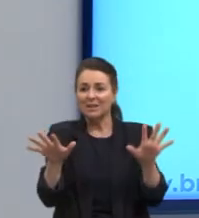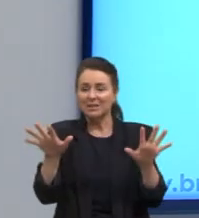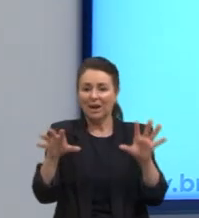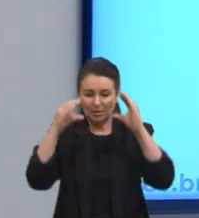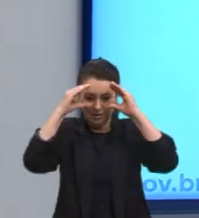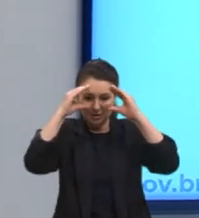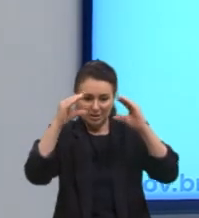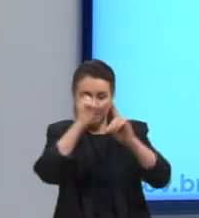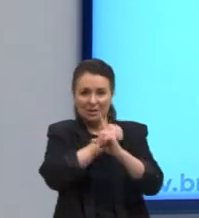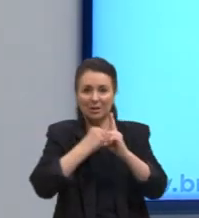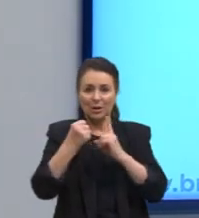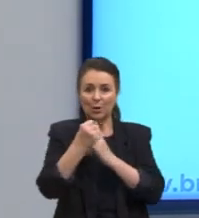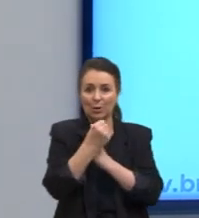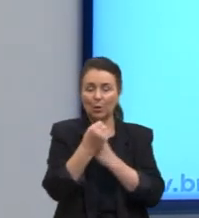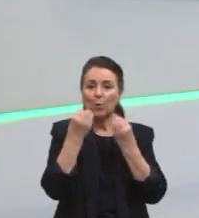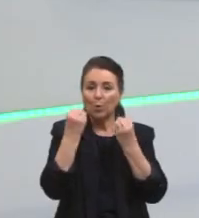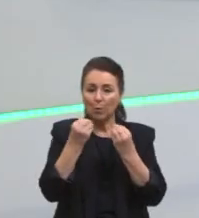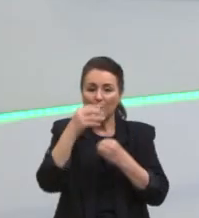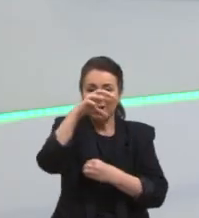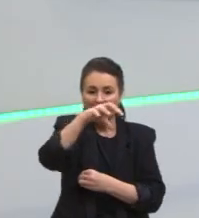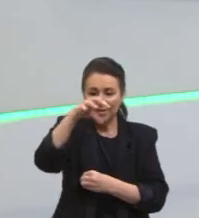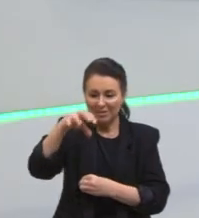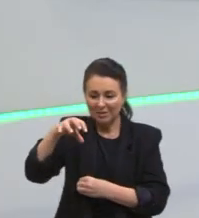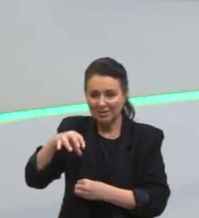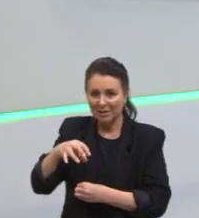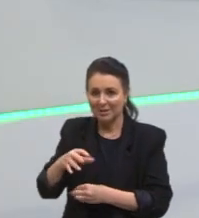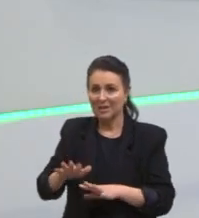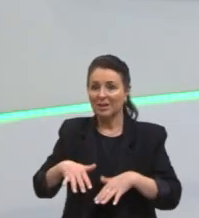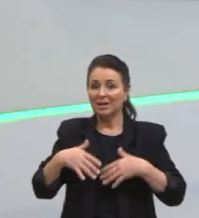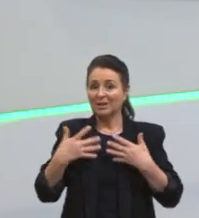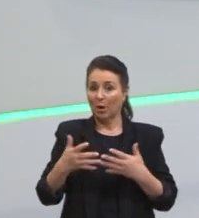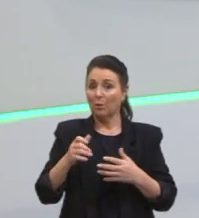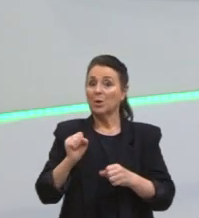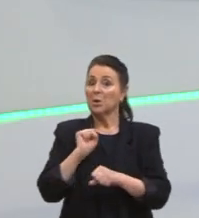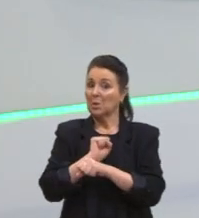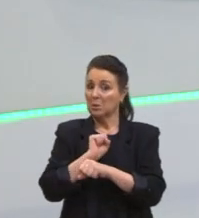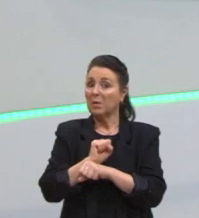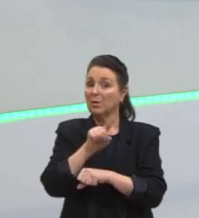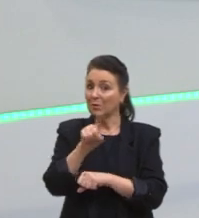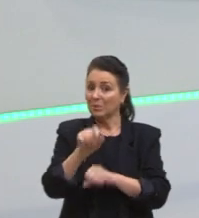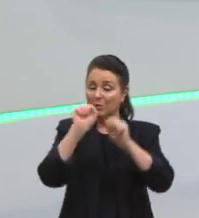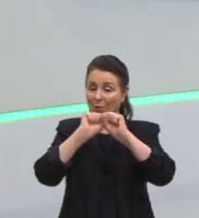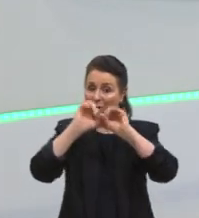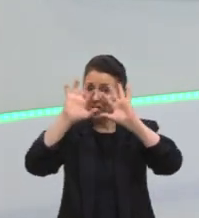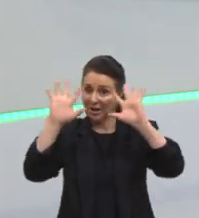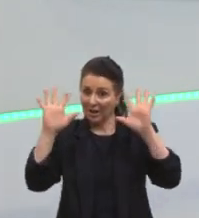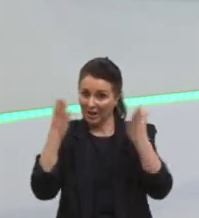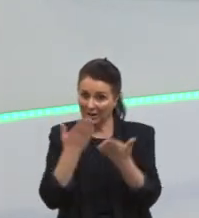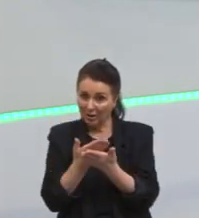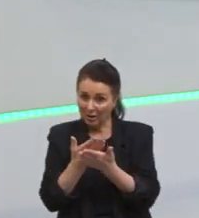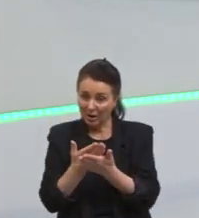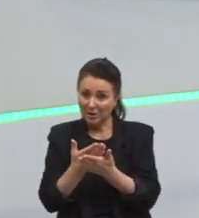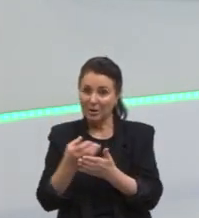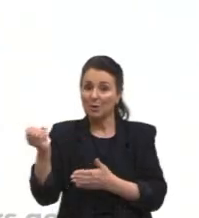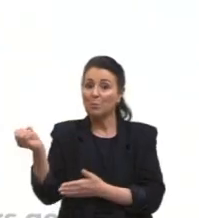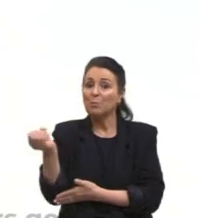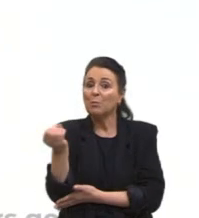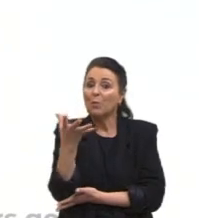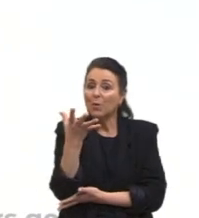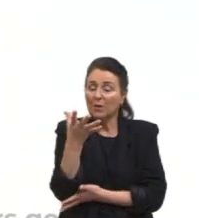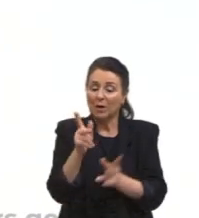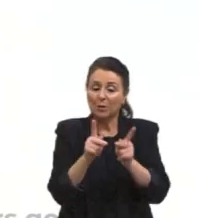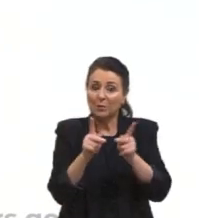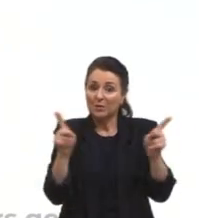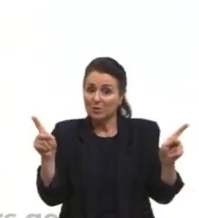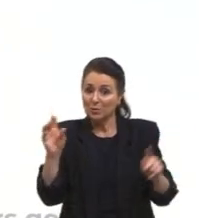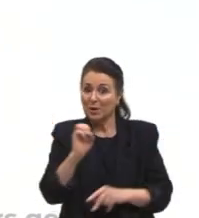como isso acontece de forma fragmentada. Então, eu espero que tenha deixado claro isso para vocês. Modernidade, o período